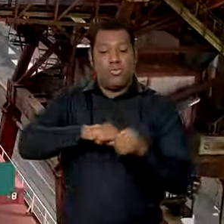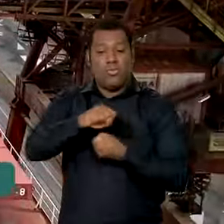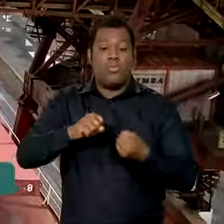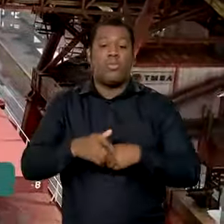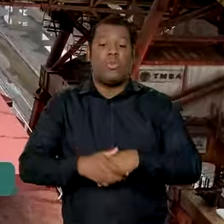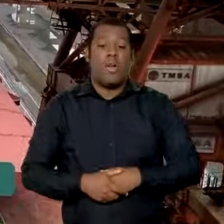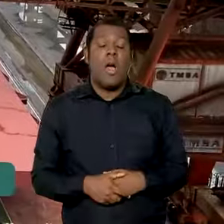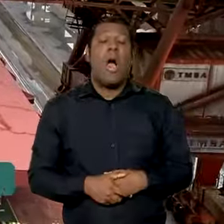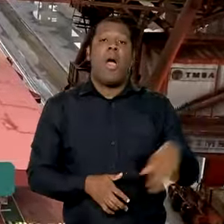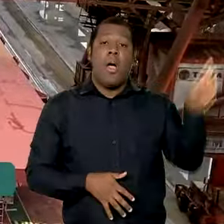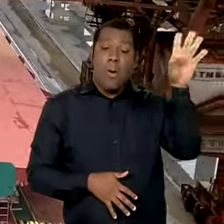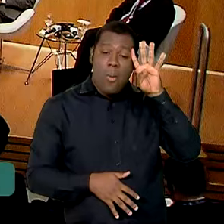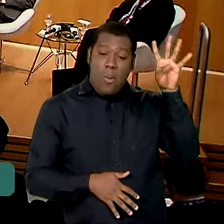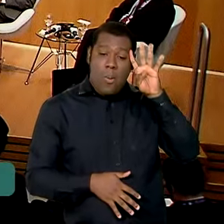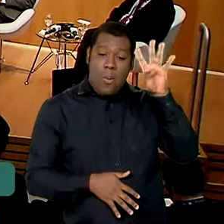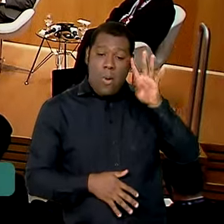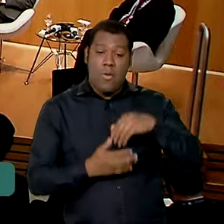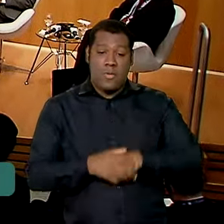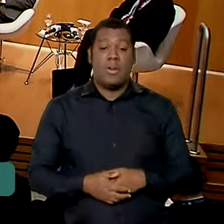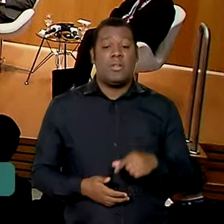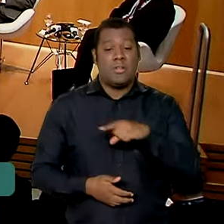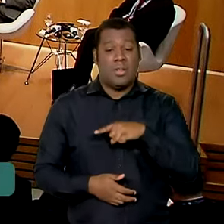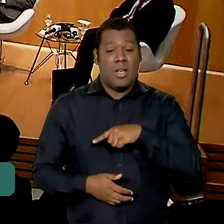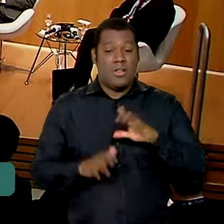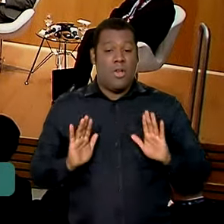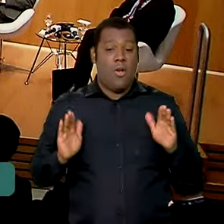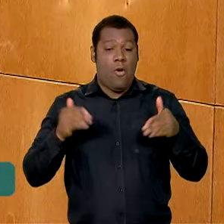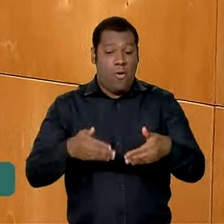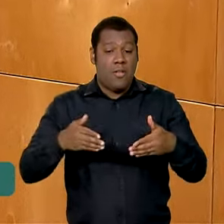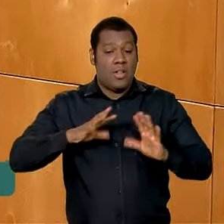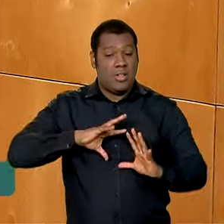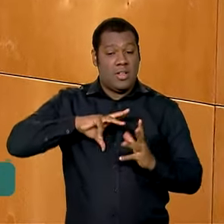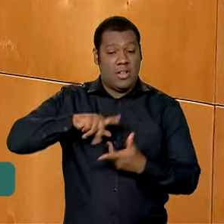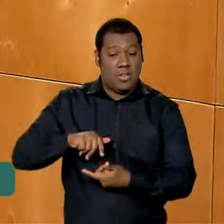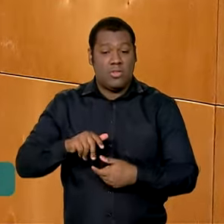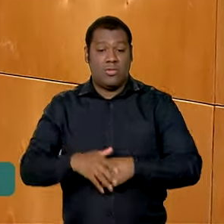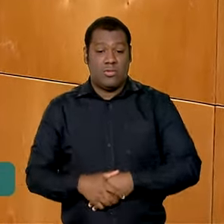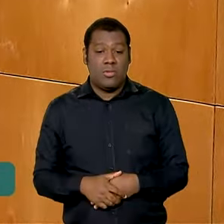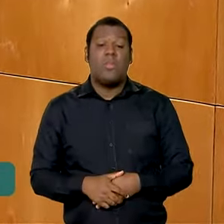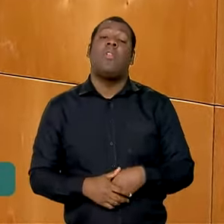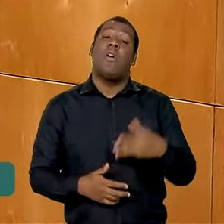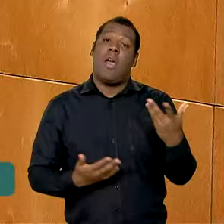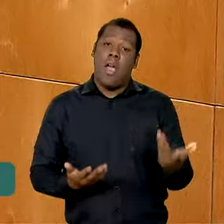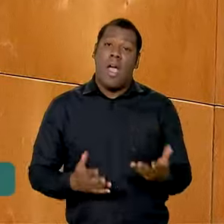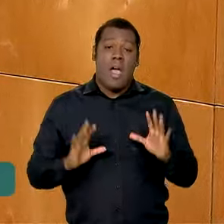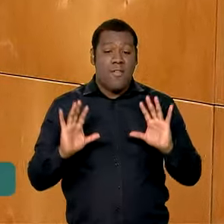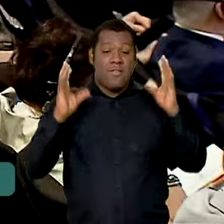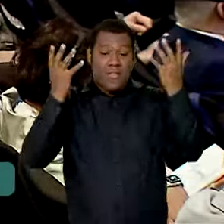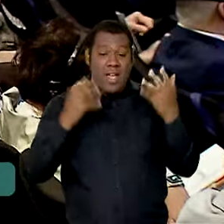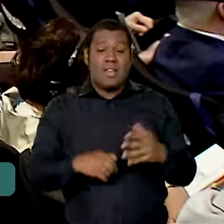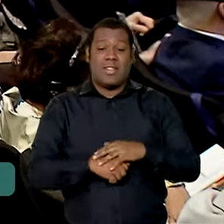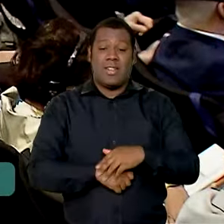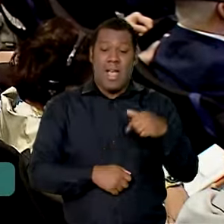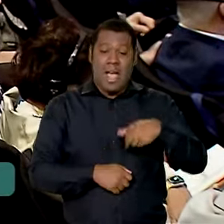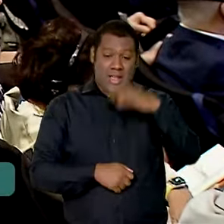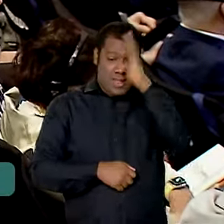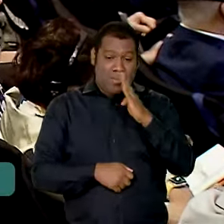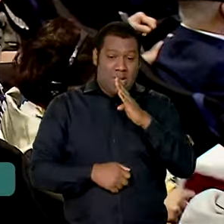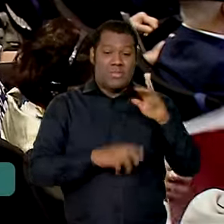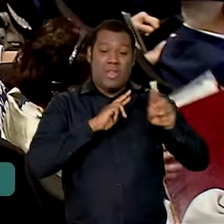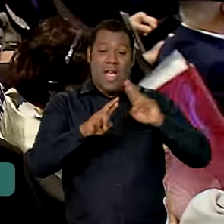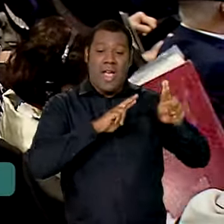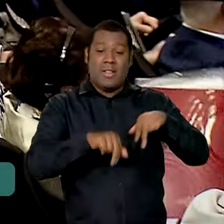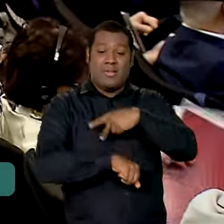realizada nesta quarta-feira a Conferência Internacional 50 anos da Relação Brasil-China, cooperação